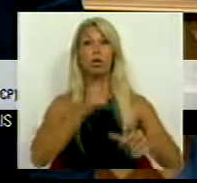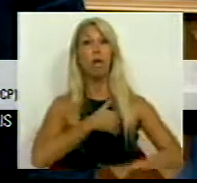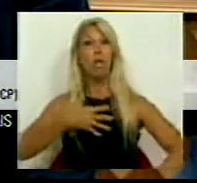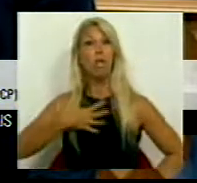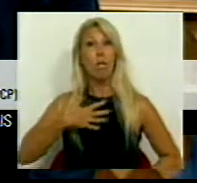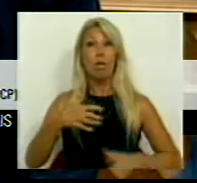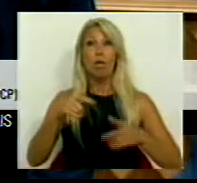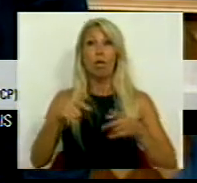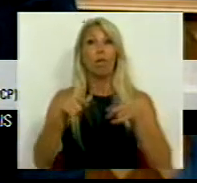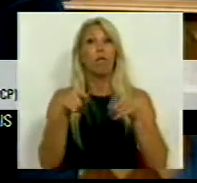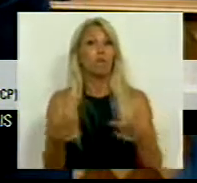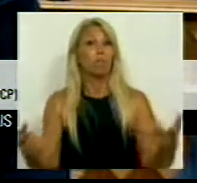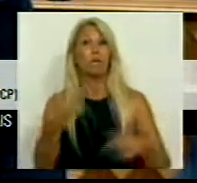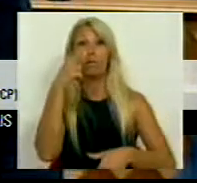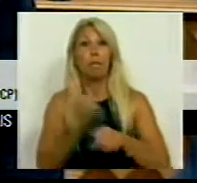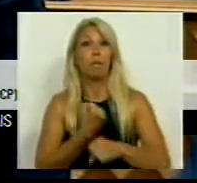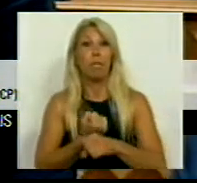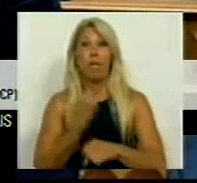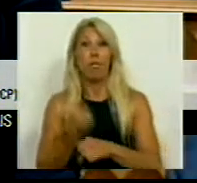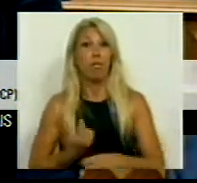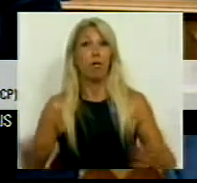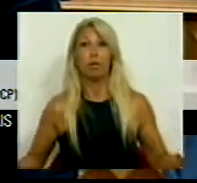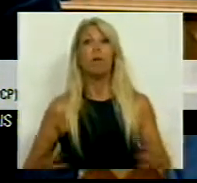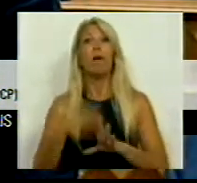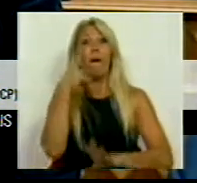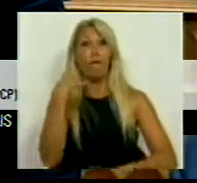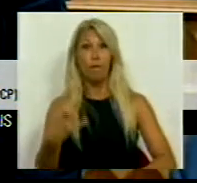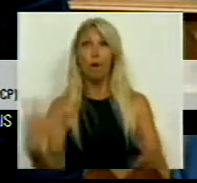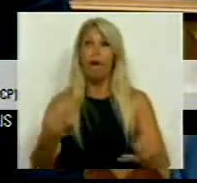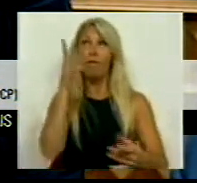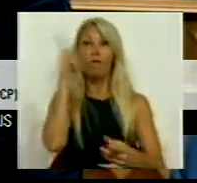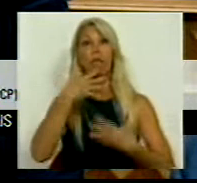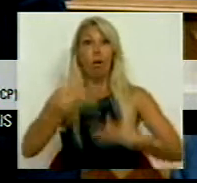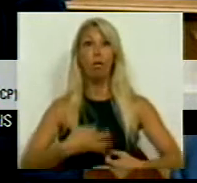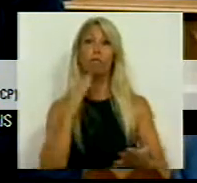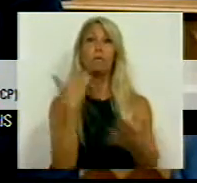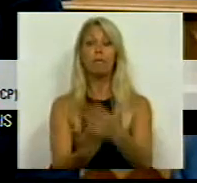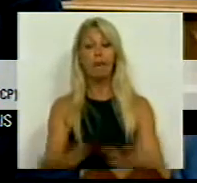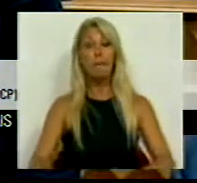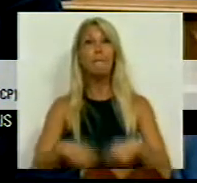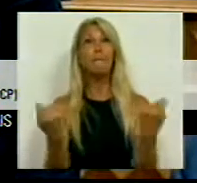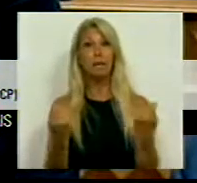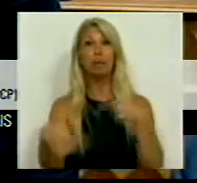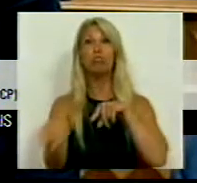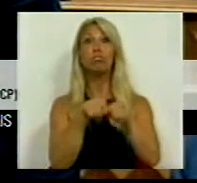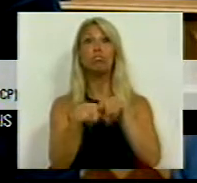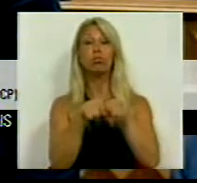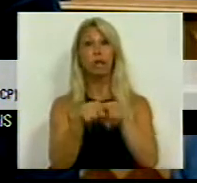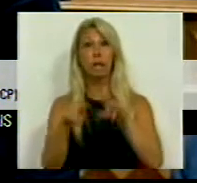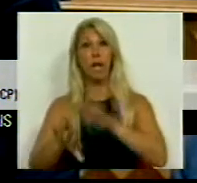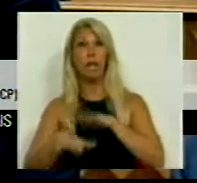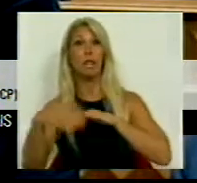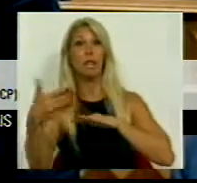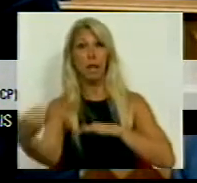constatam e a vida vem confirmar, é que esta política e estes partidos da política de direita e estes partidos da troika